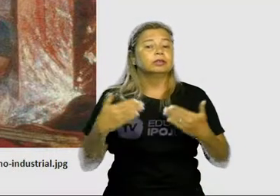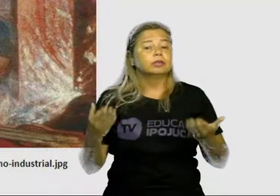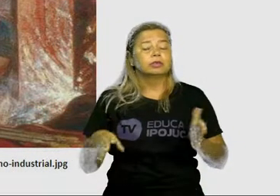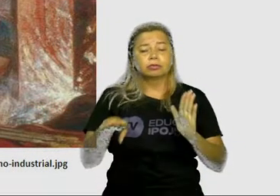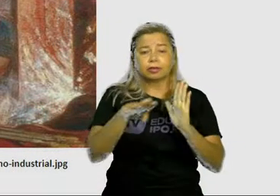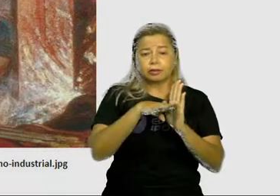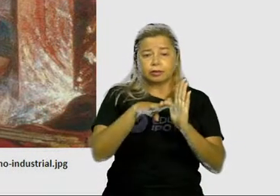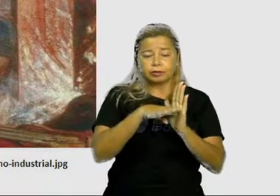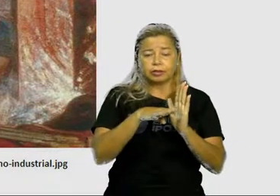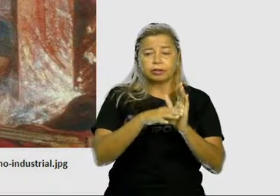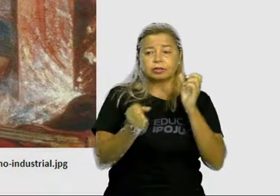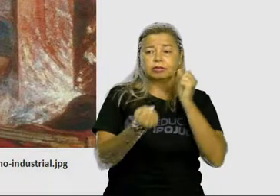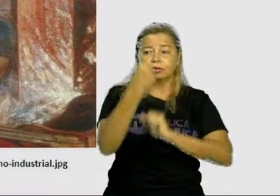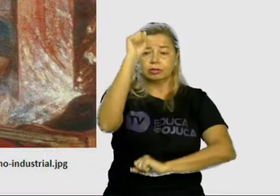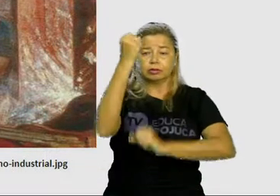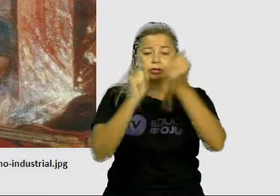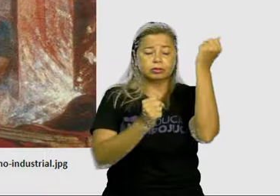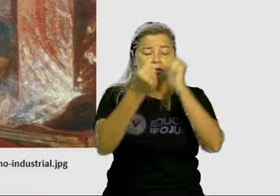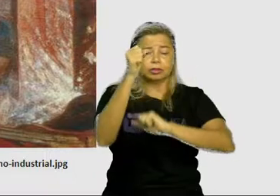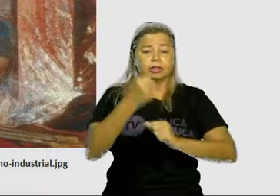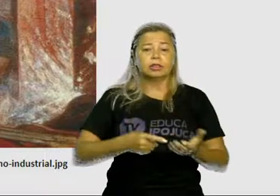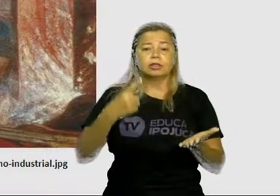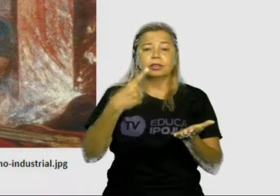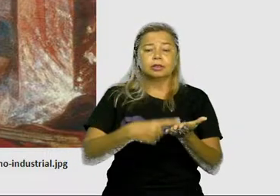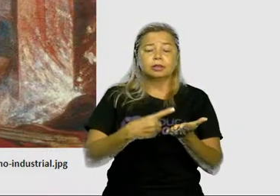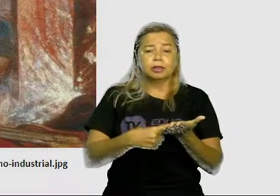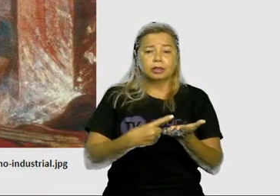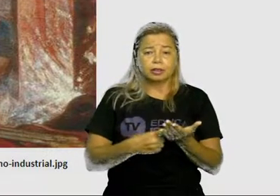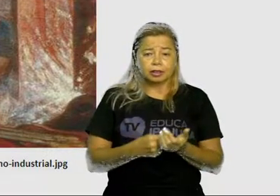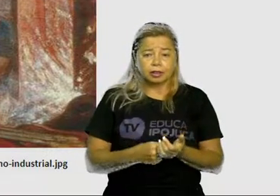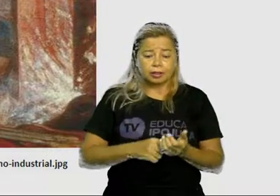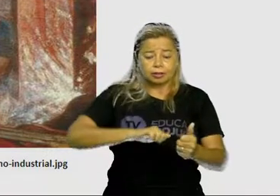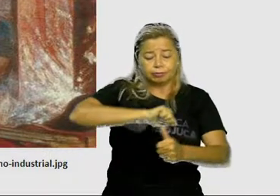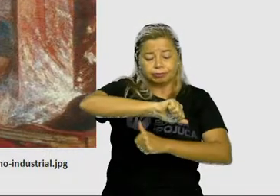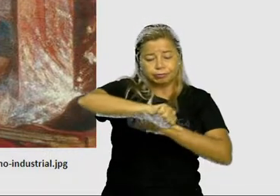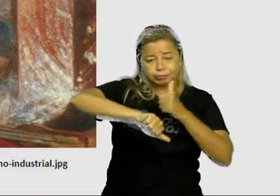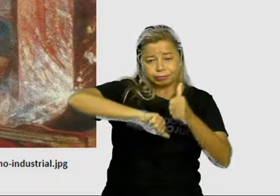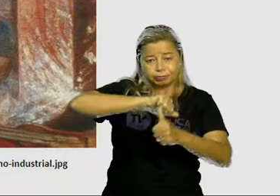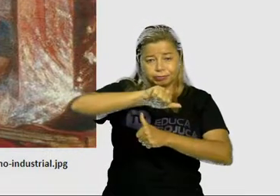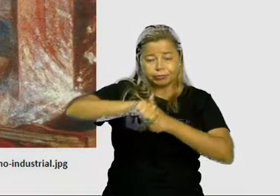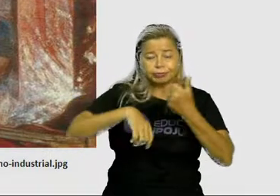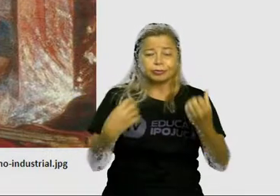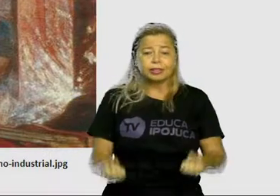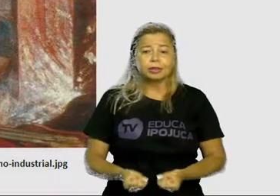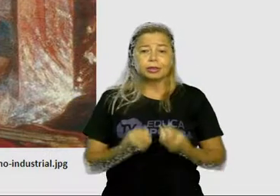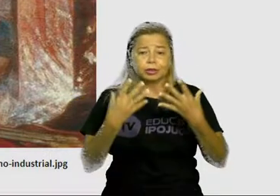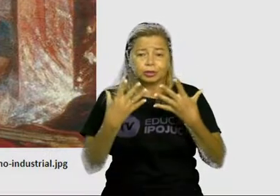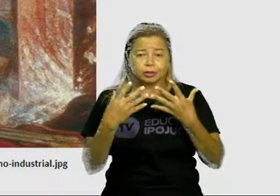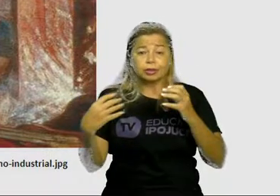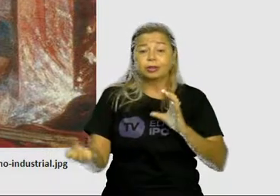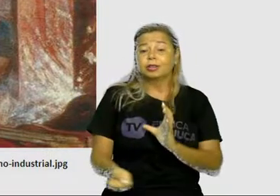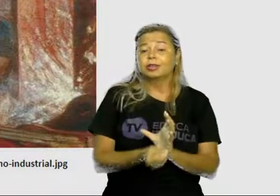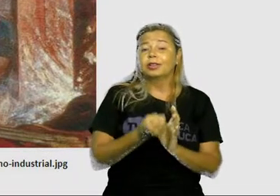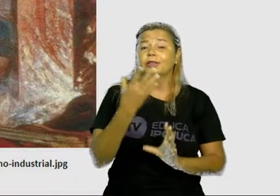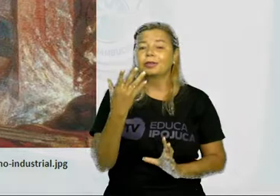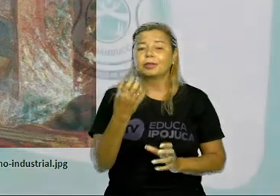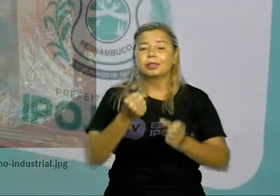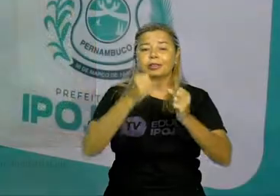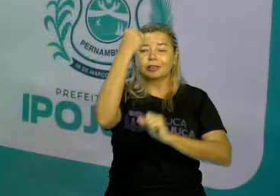capitalismo foi marcada pela mudança dos meios de produção que deram origem às indústrias.